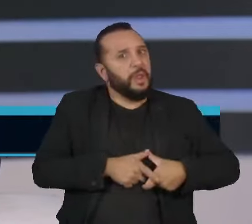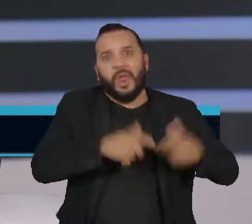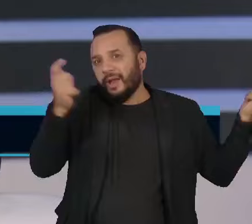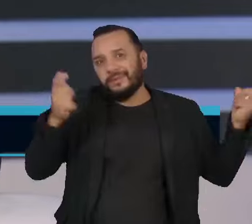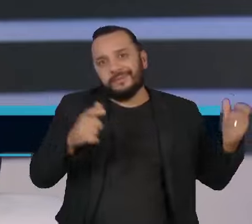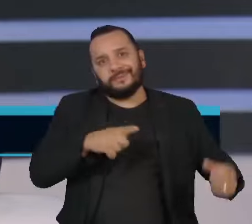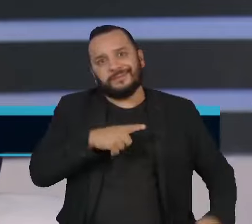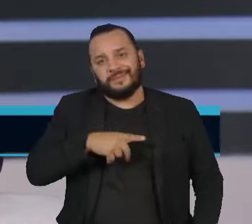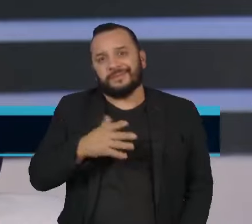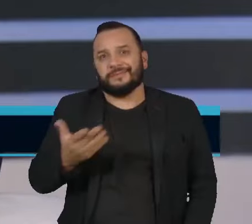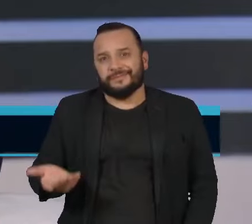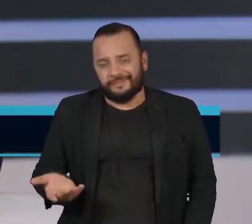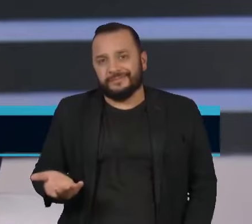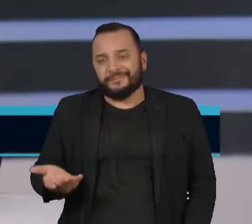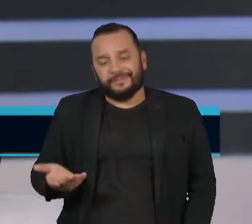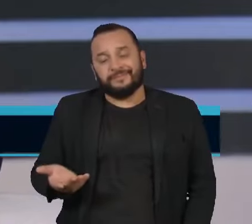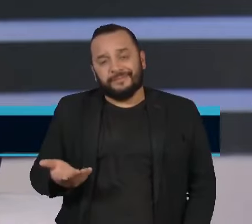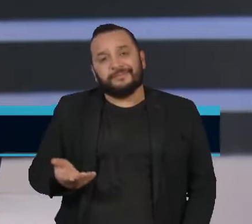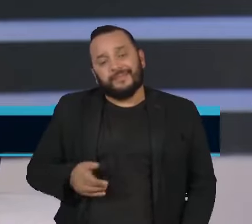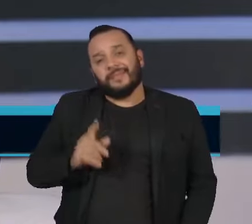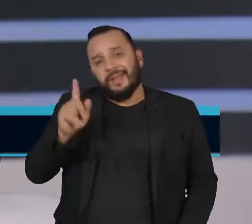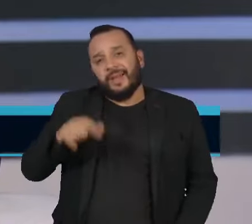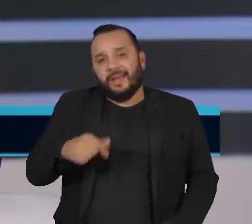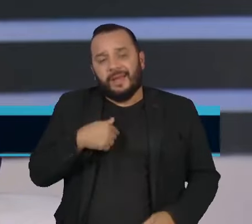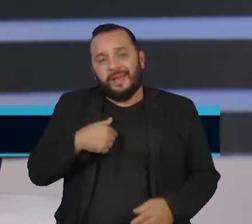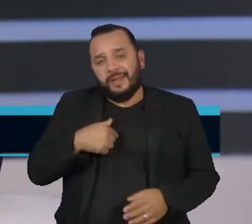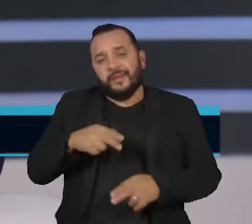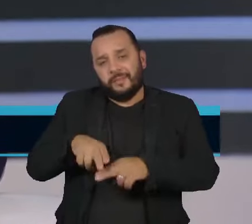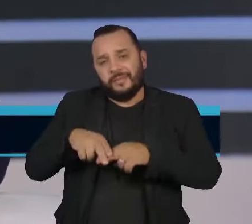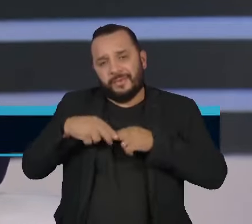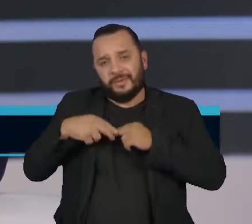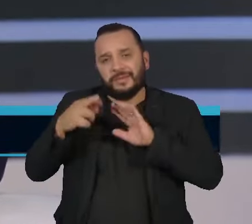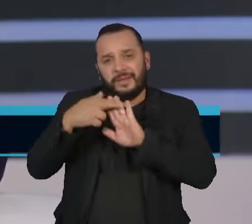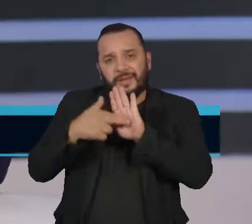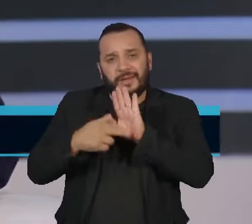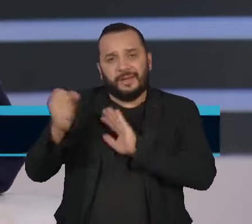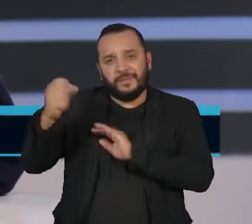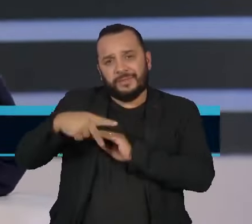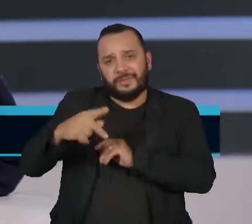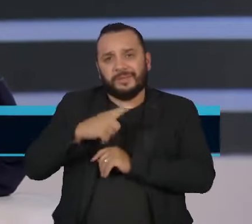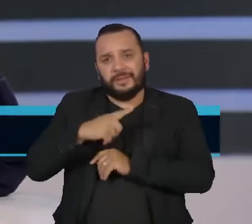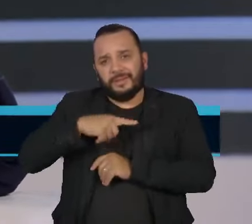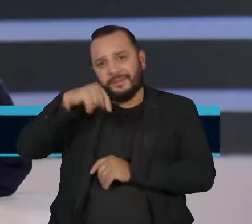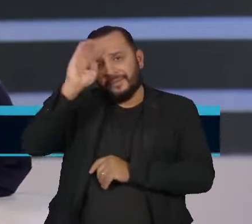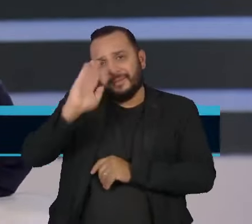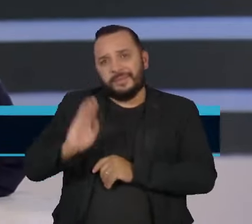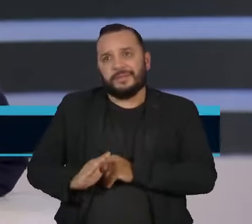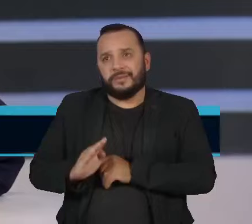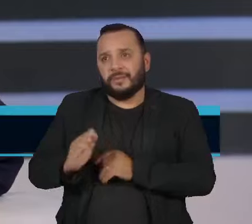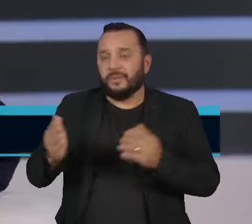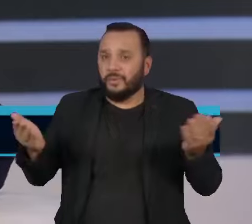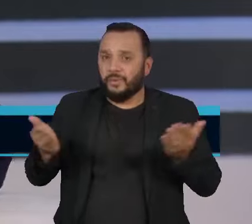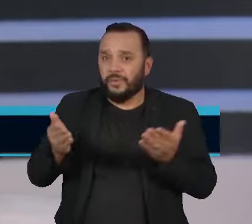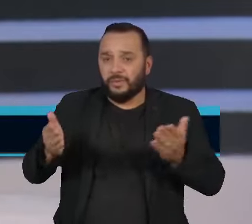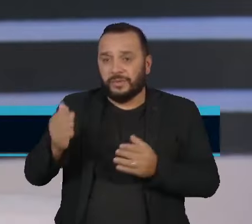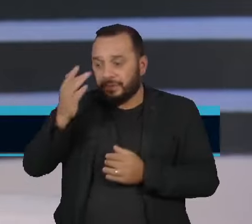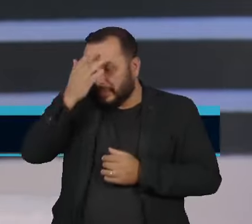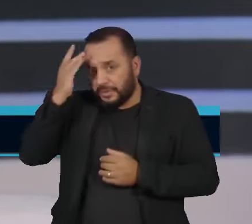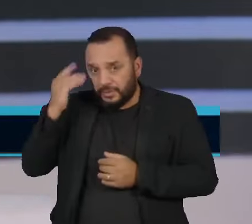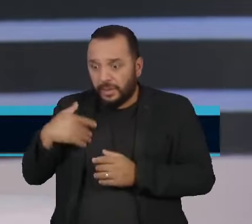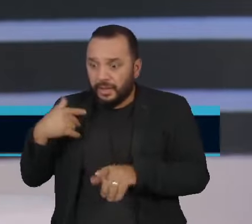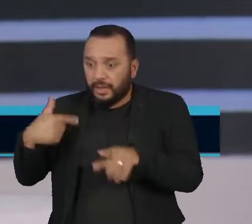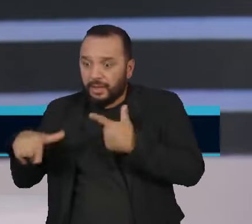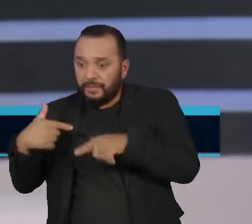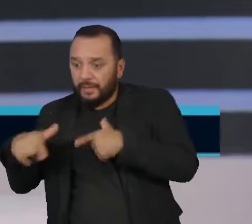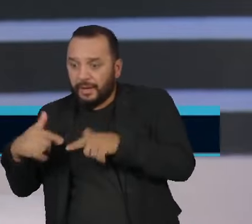Isso é muito fruto do desenho do sistema previdenciário que a gente tem. A gente tem hoje a geração que hoje trabalha financiando quem